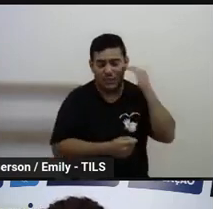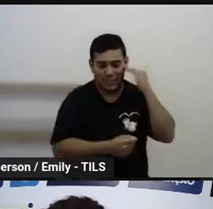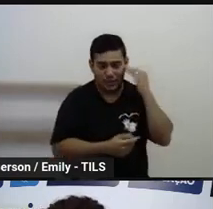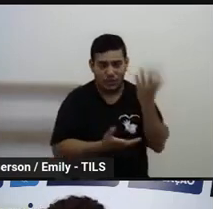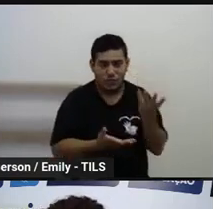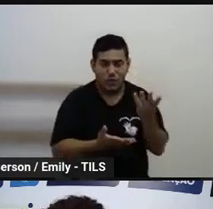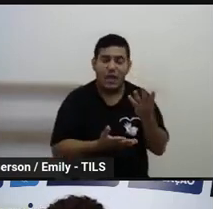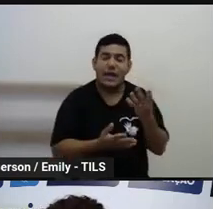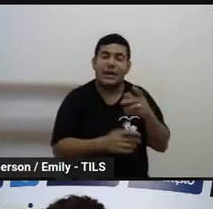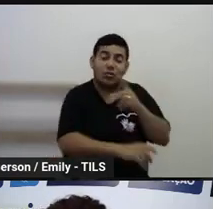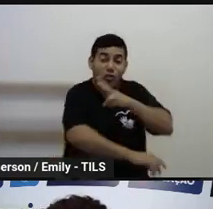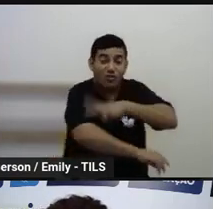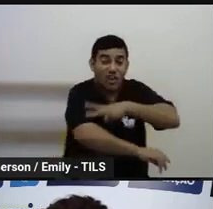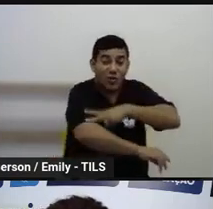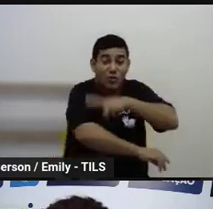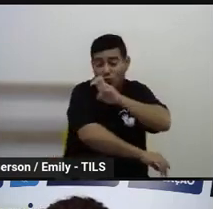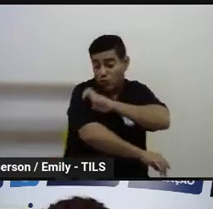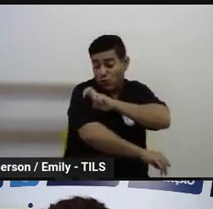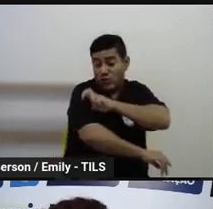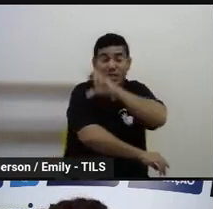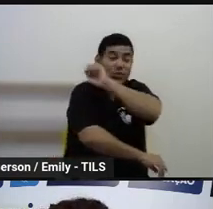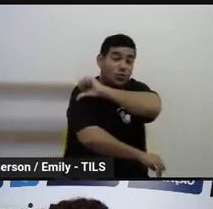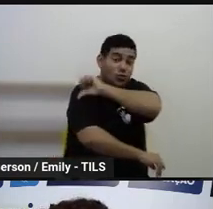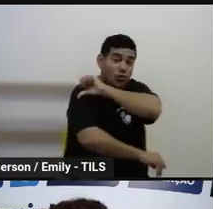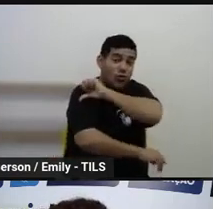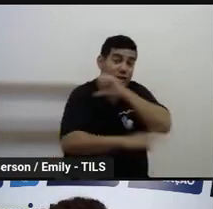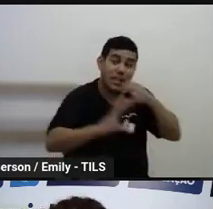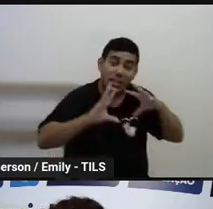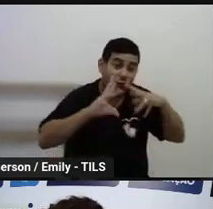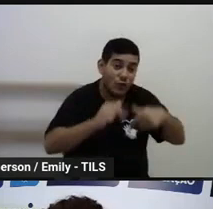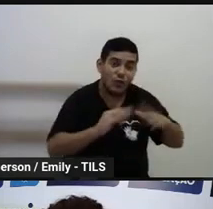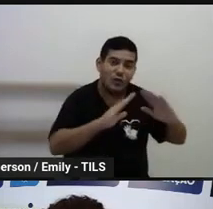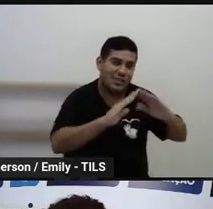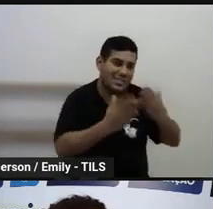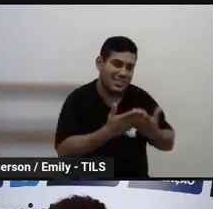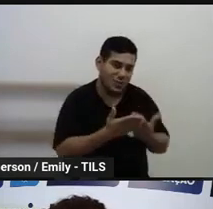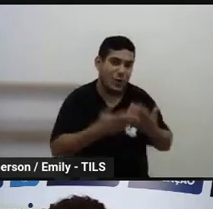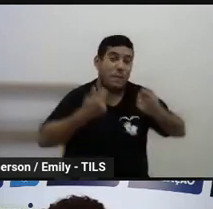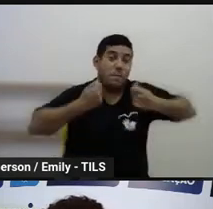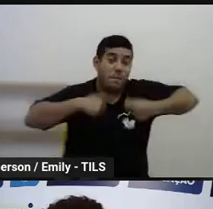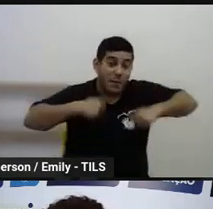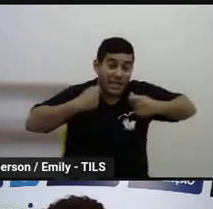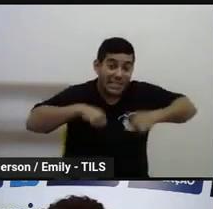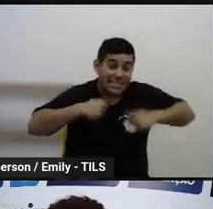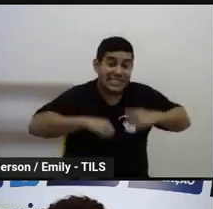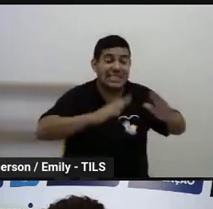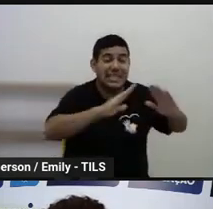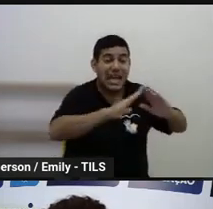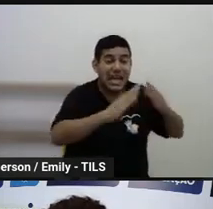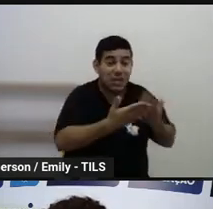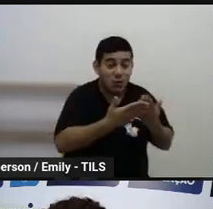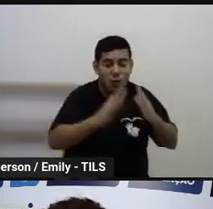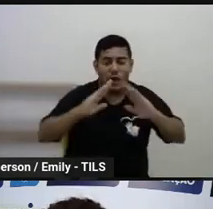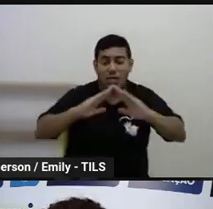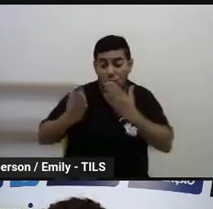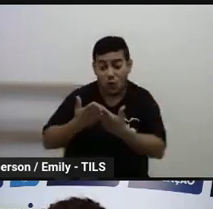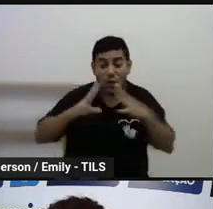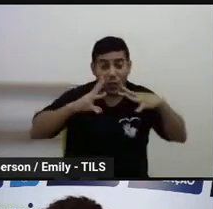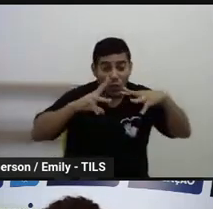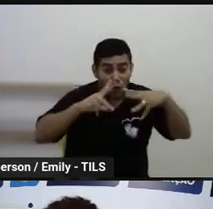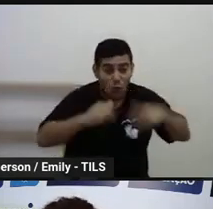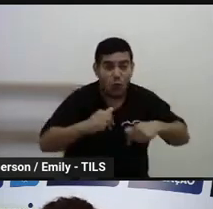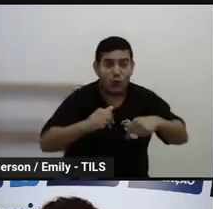anos e também não contemplou todas as escolas. A gente precisa de dados mais fidedignos